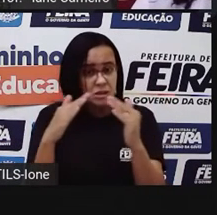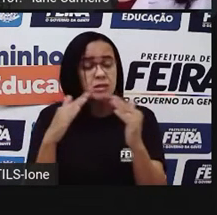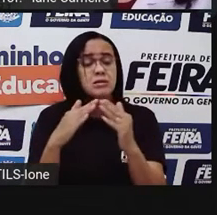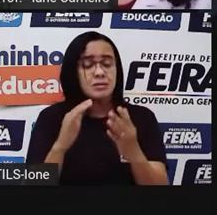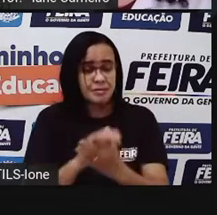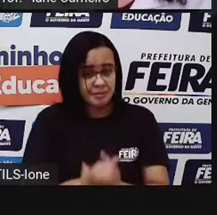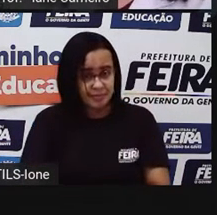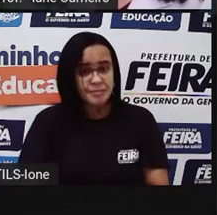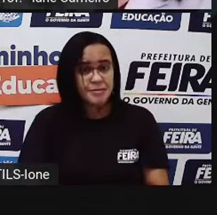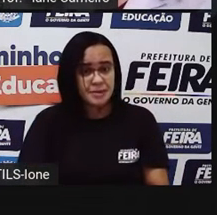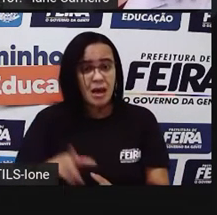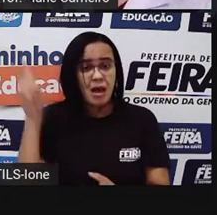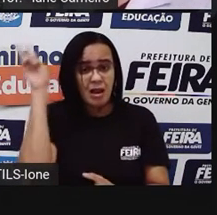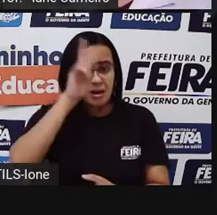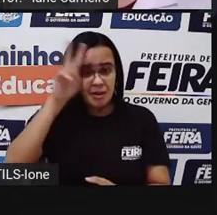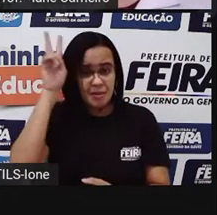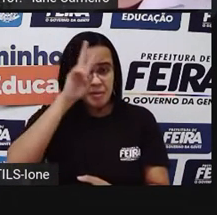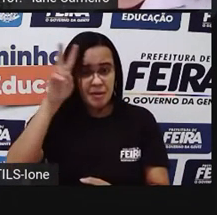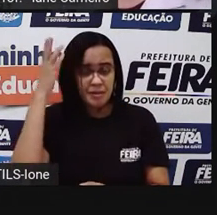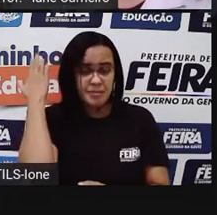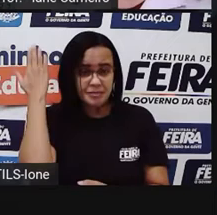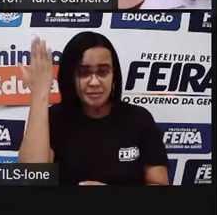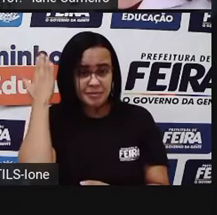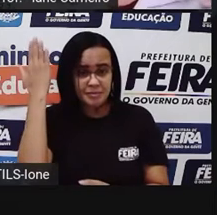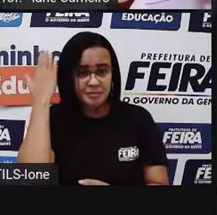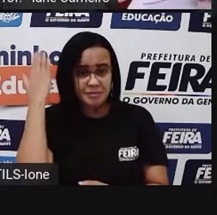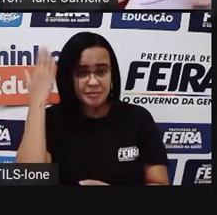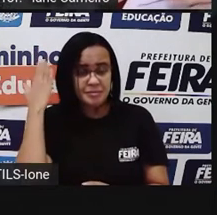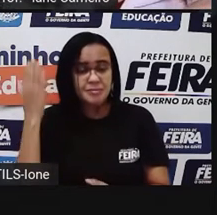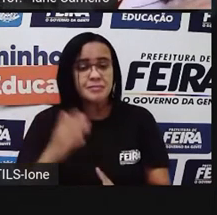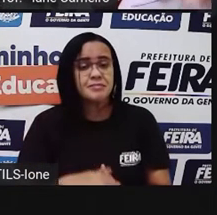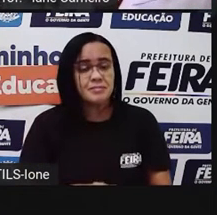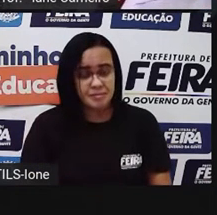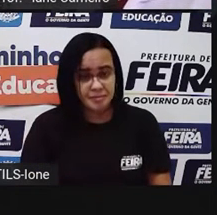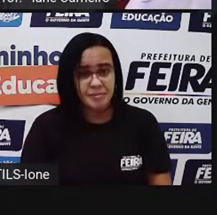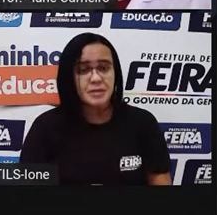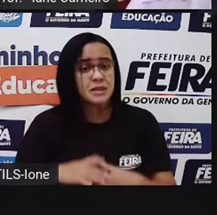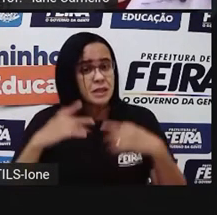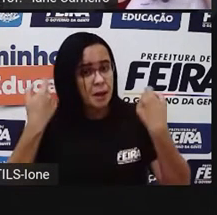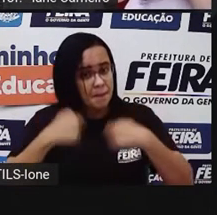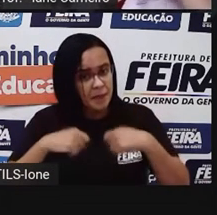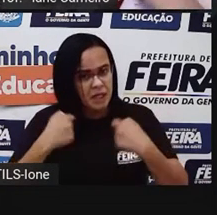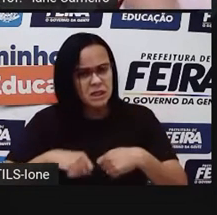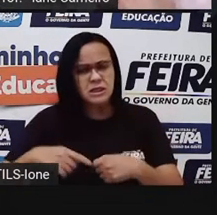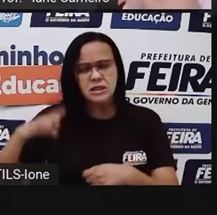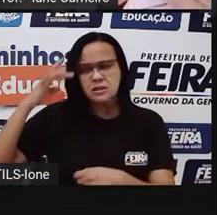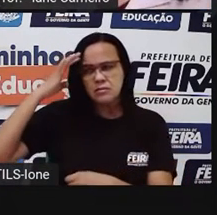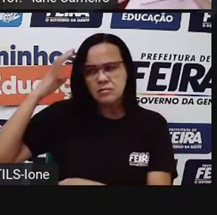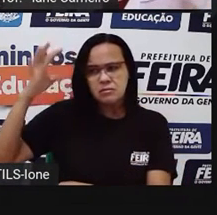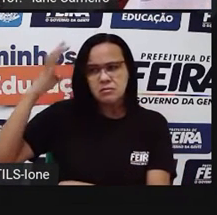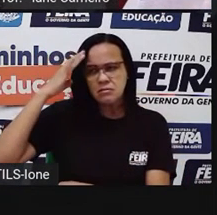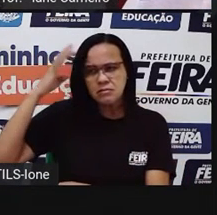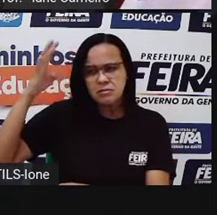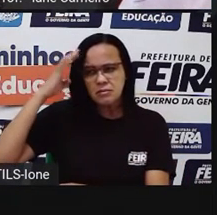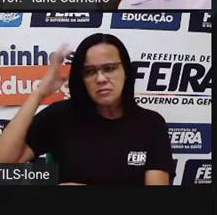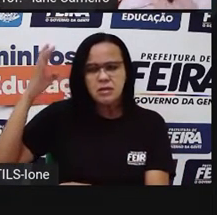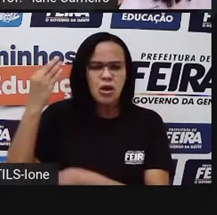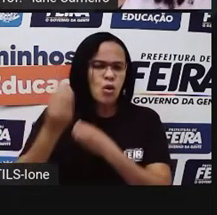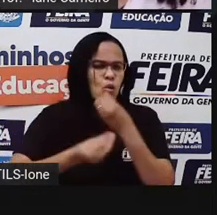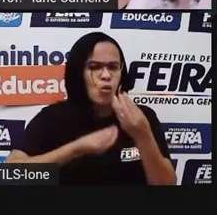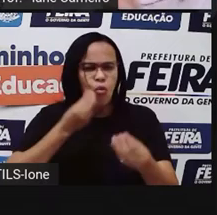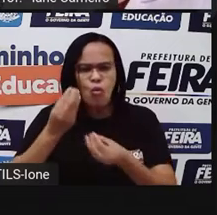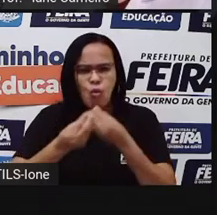Lembram lá da sustentabilidade que a gente já discutiu, né? Que é preciso a gente refletir sobre como é que as coisas são feitas, quais são os